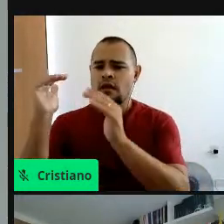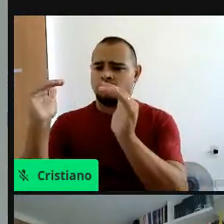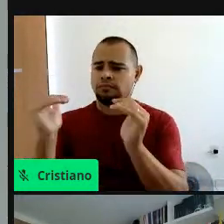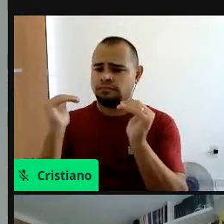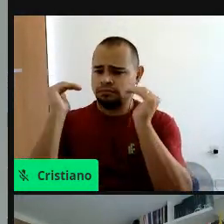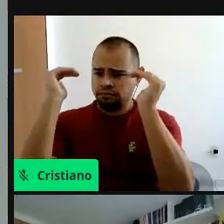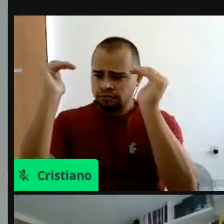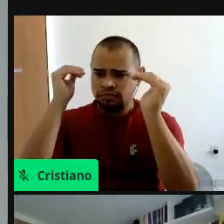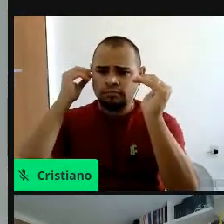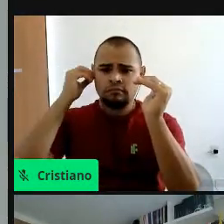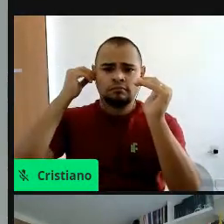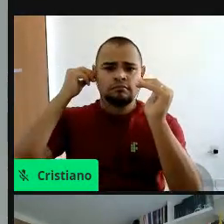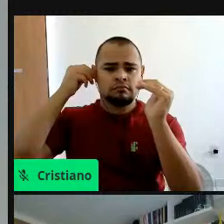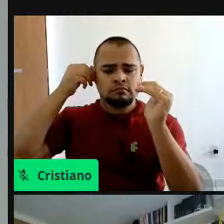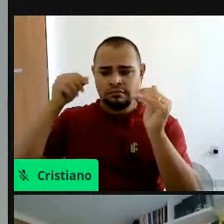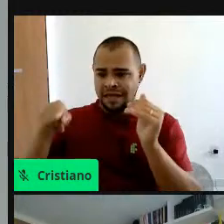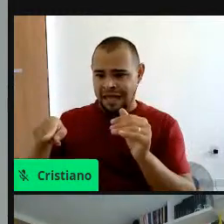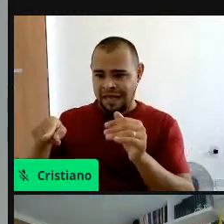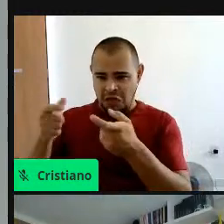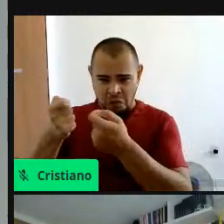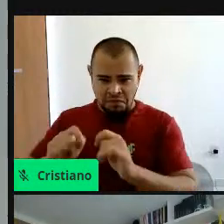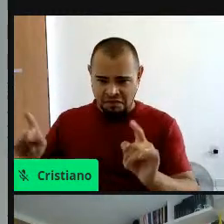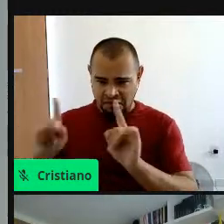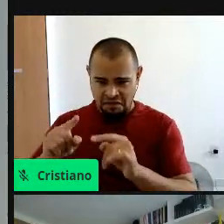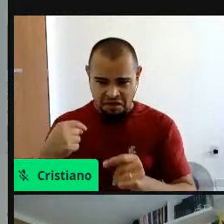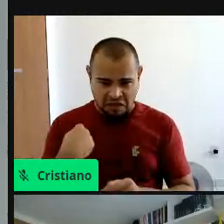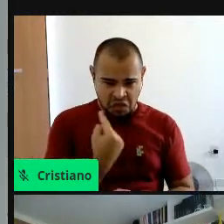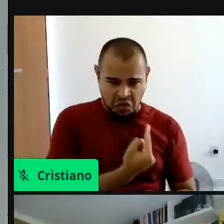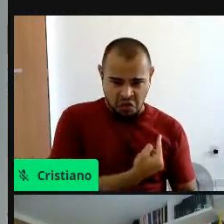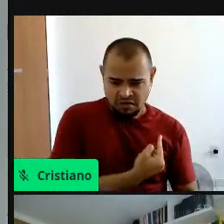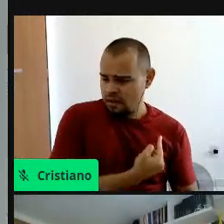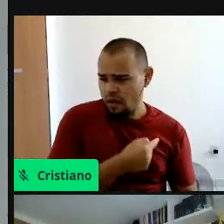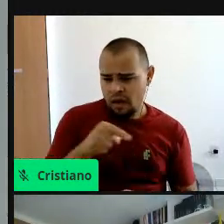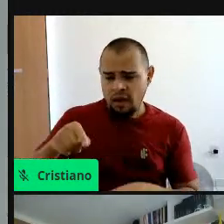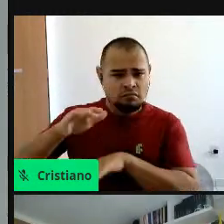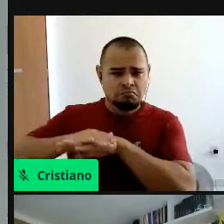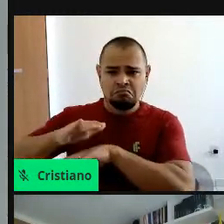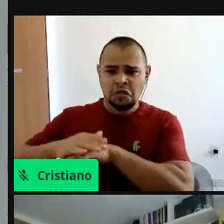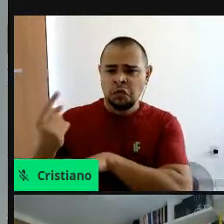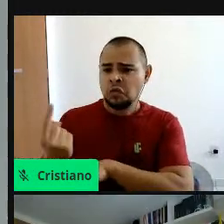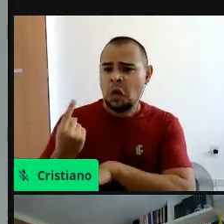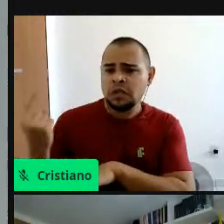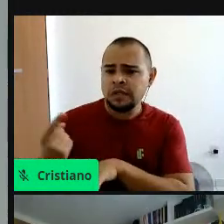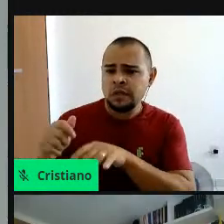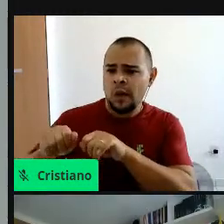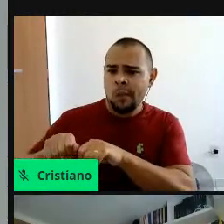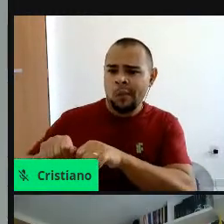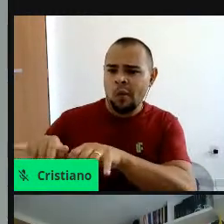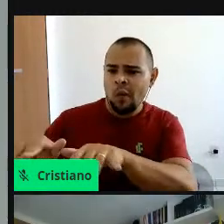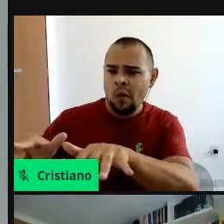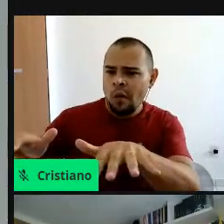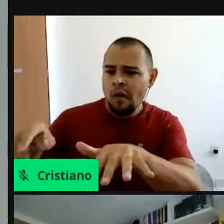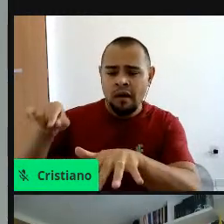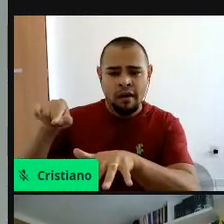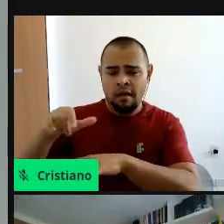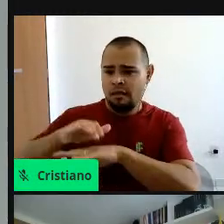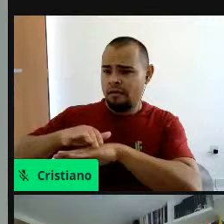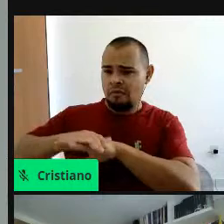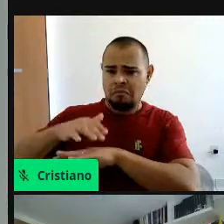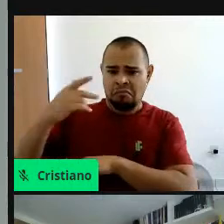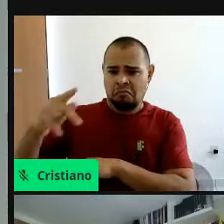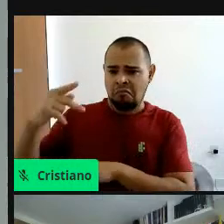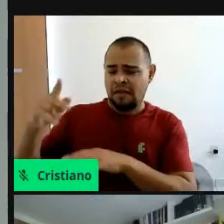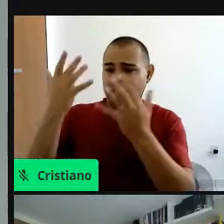não é, que ela na verdade não precisa da gente, ela inclusive tem condições de se restabelecer, não é, de se, de se recuperar,